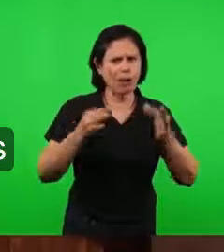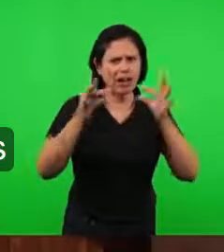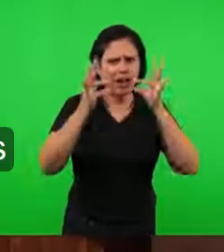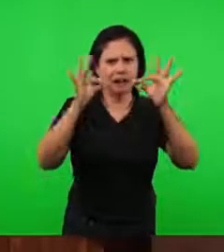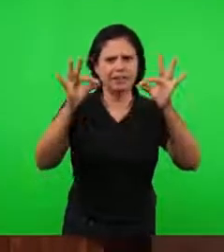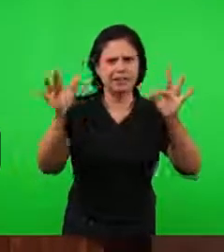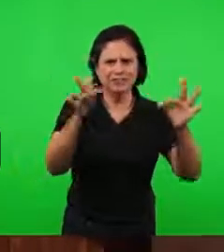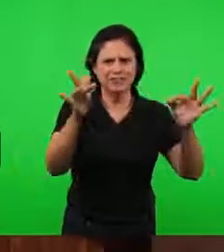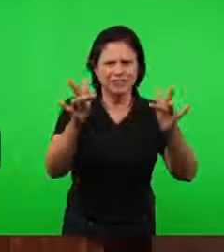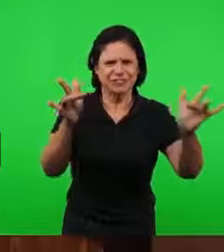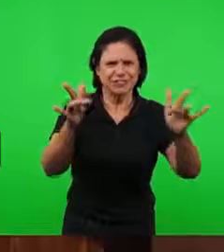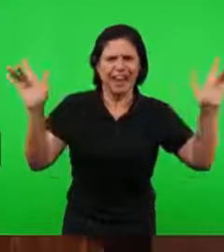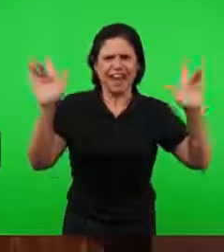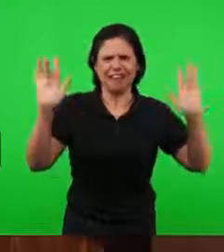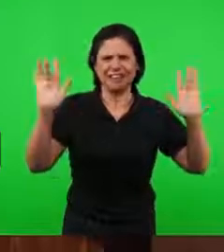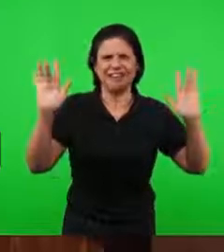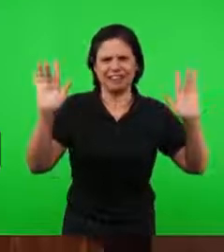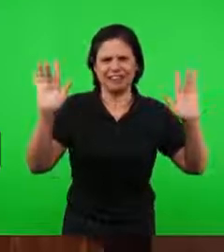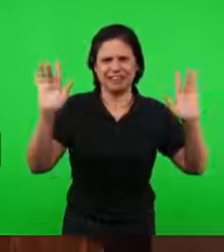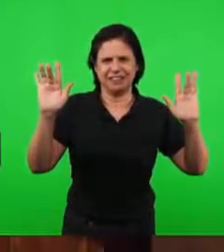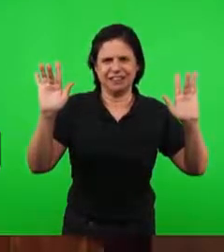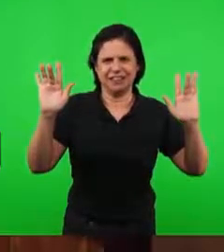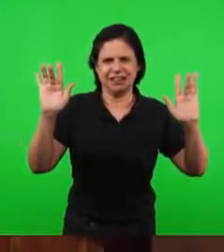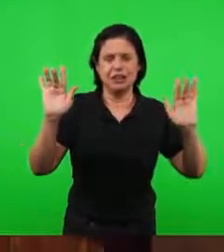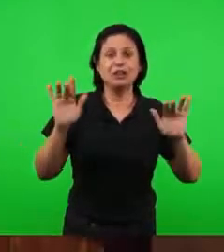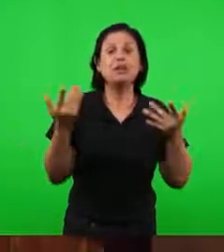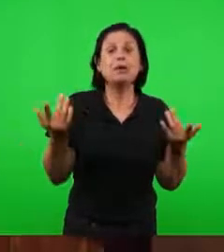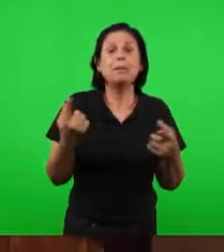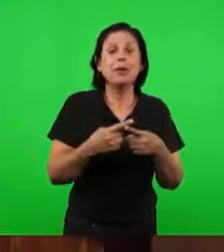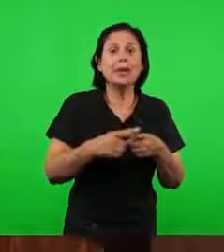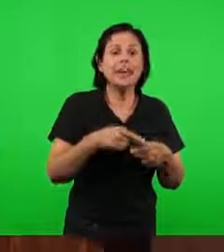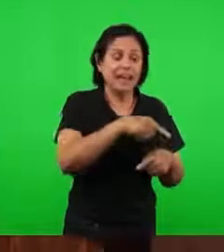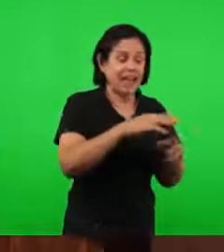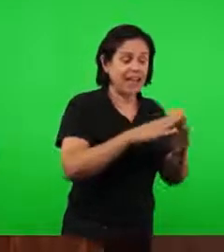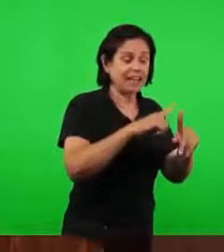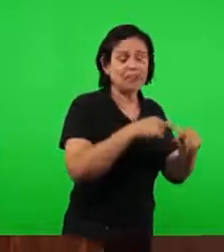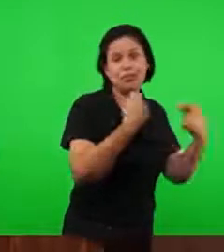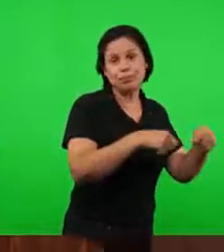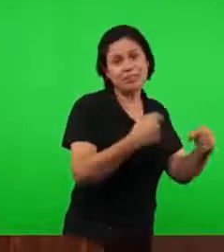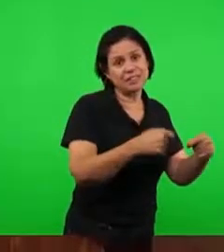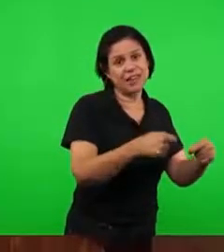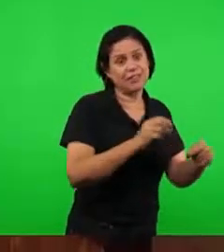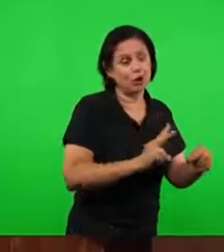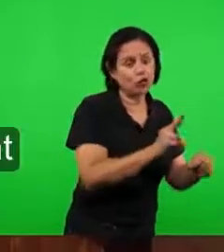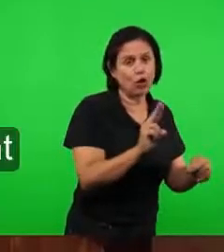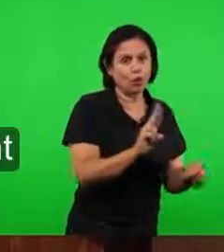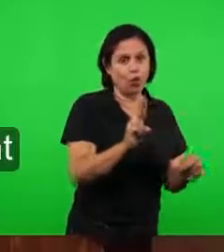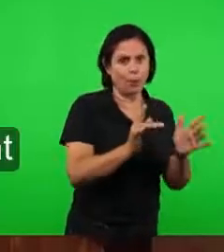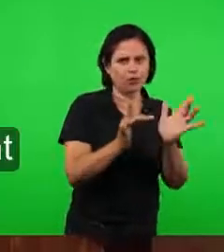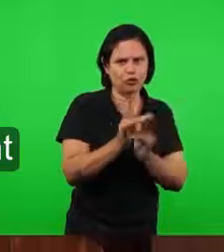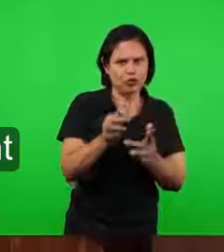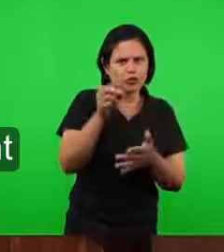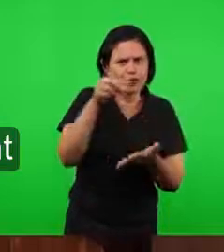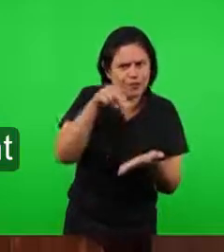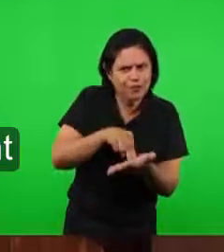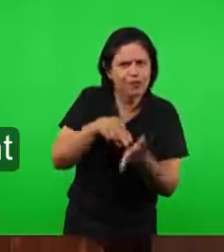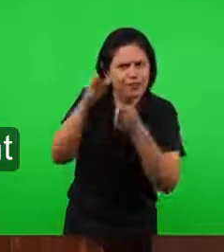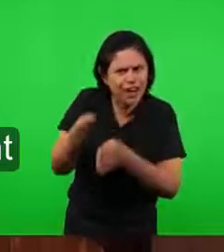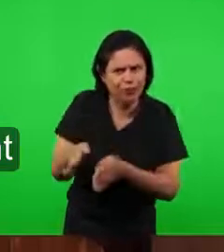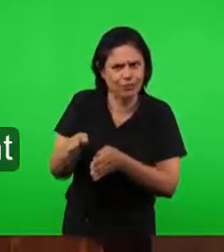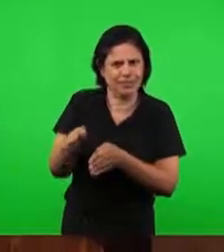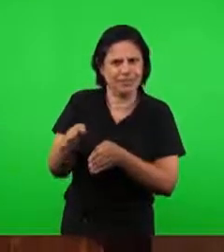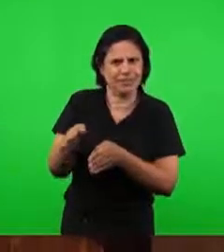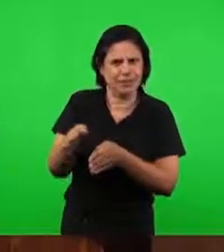sabedoria era reter o nome. Por quê? O nome de quem? De Jesus. O nome de cristianismo continuou. Mas o nome de Jesus